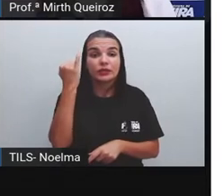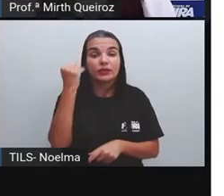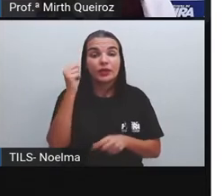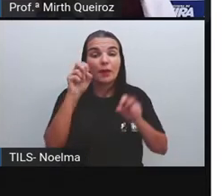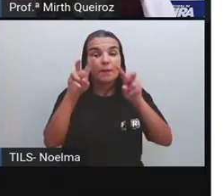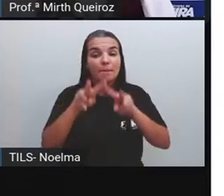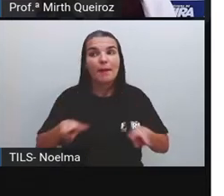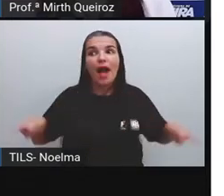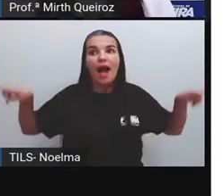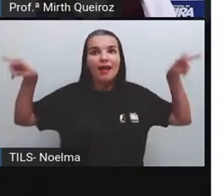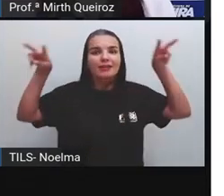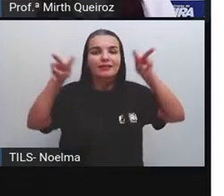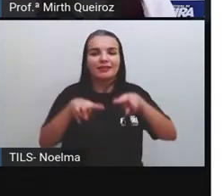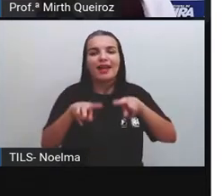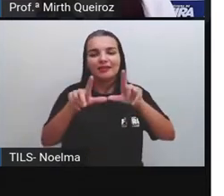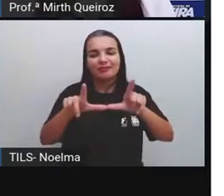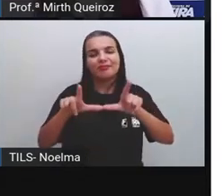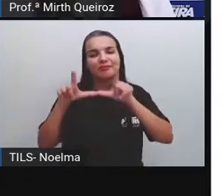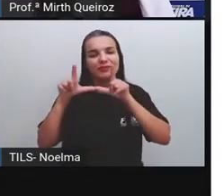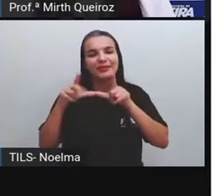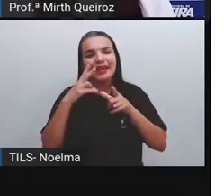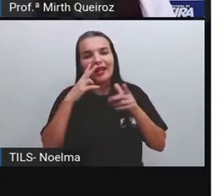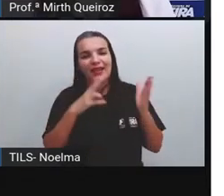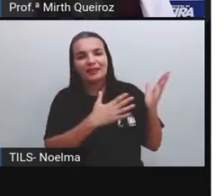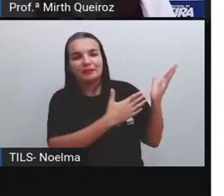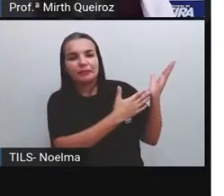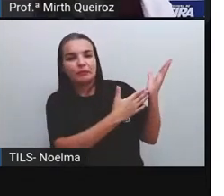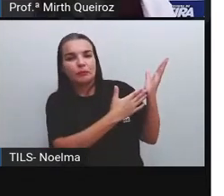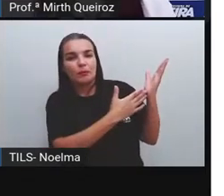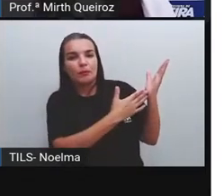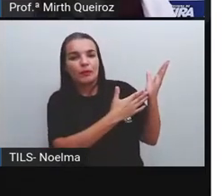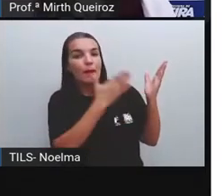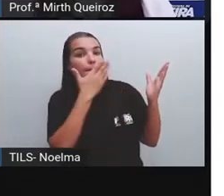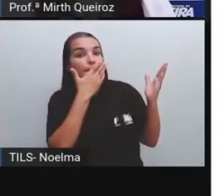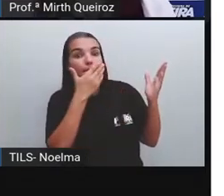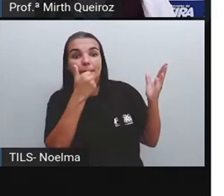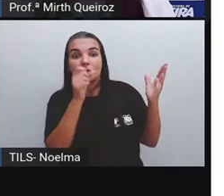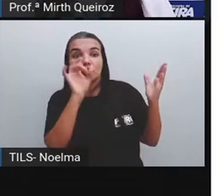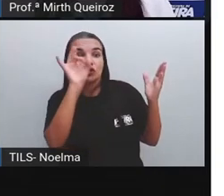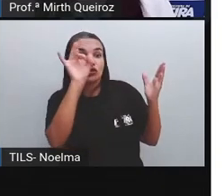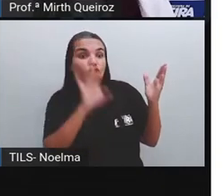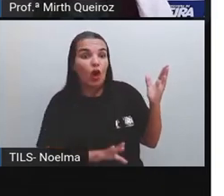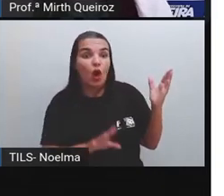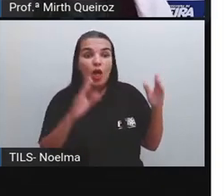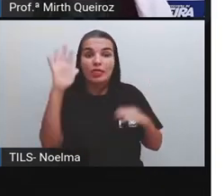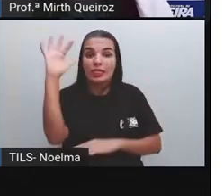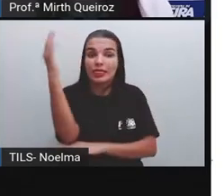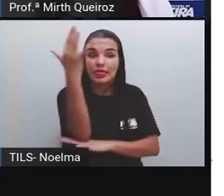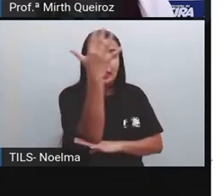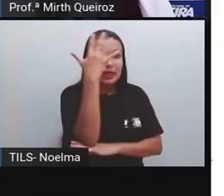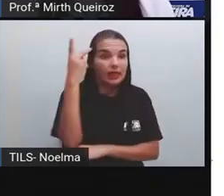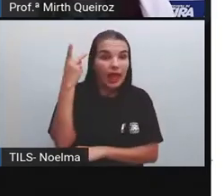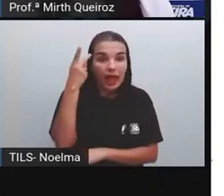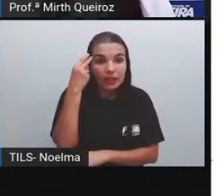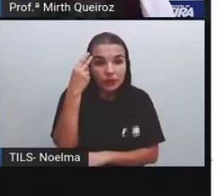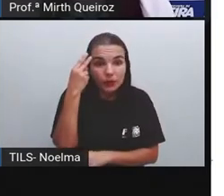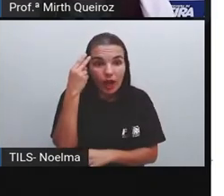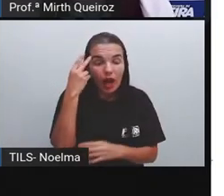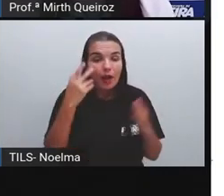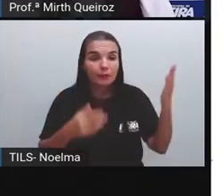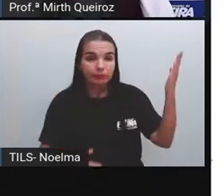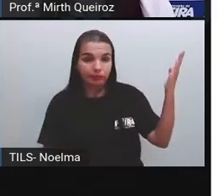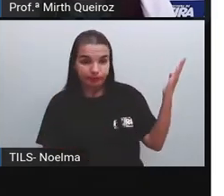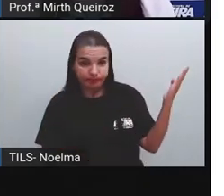paisagem. Aí aqui nós temos a paisagem, pode haver o predomínio dos elementos naturais, que são aqueles